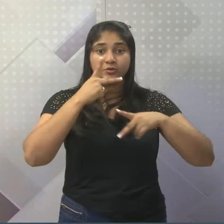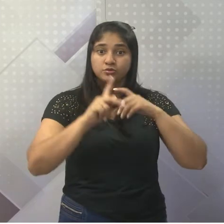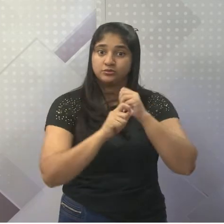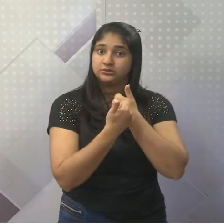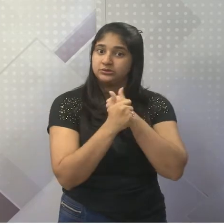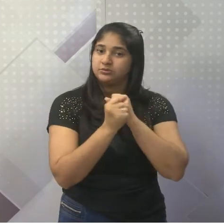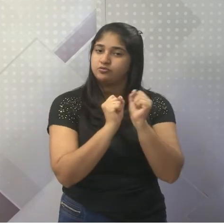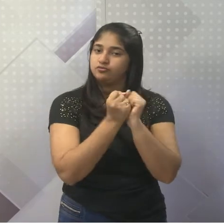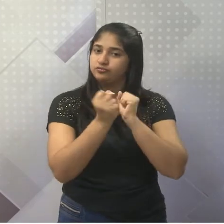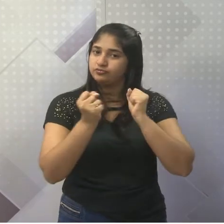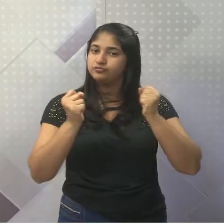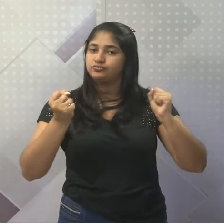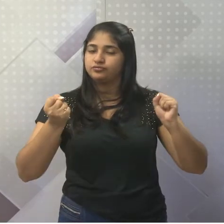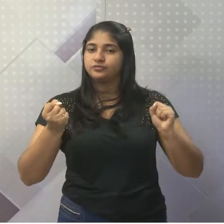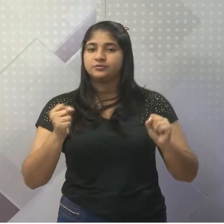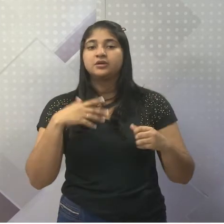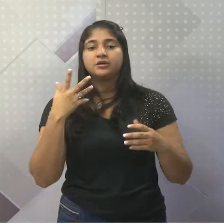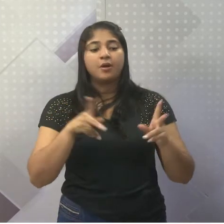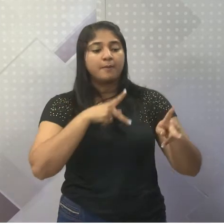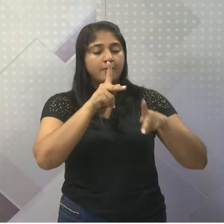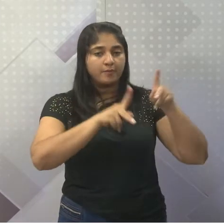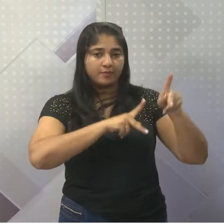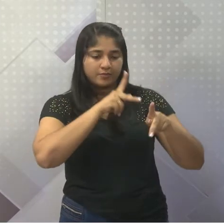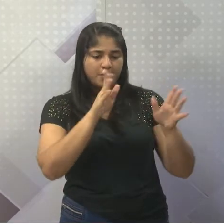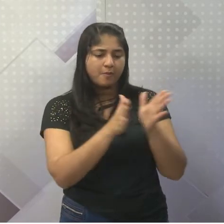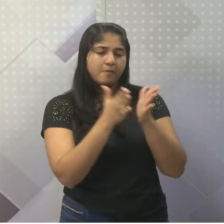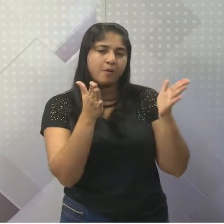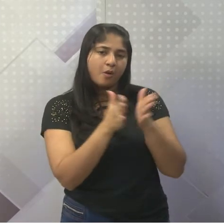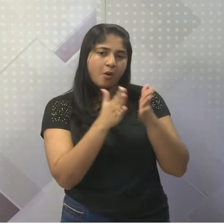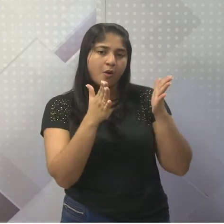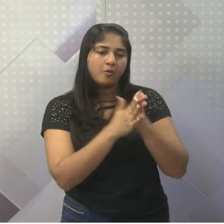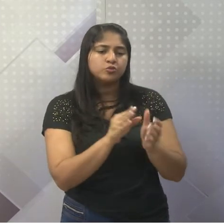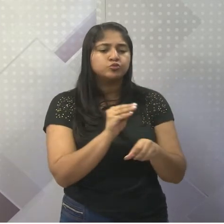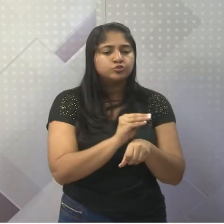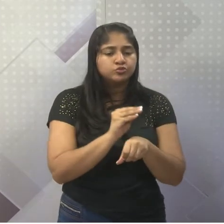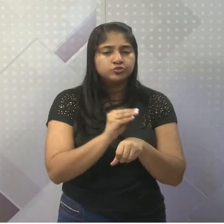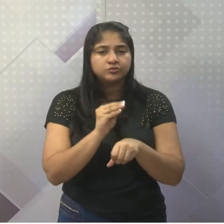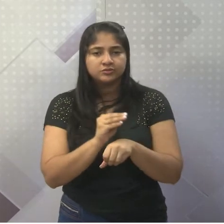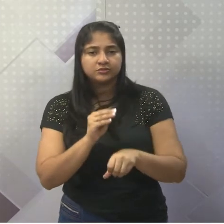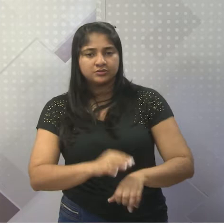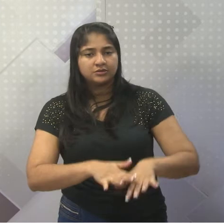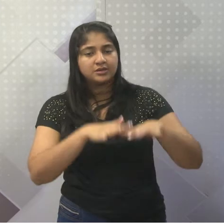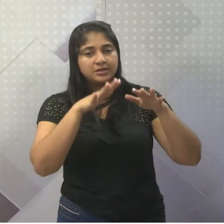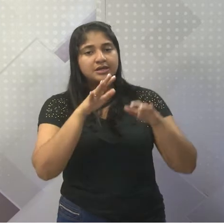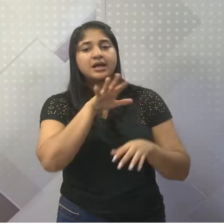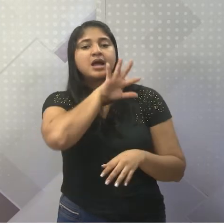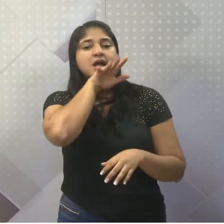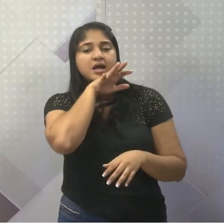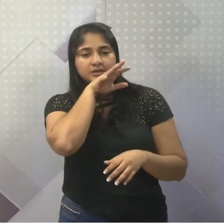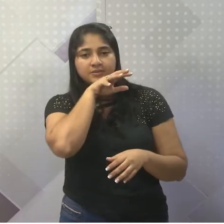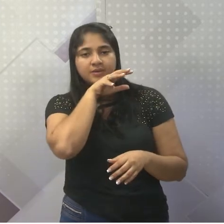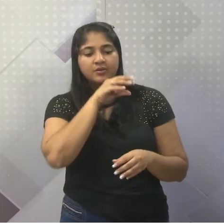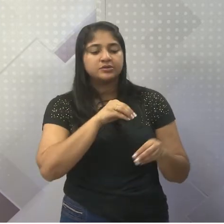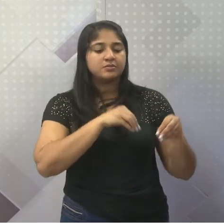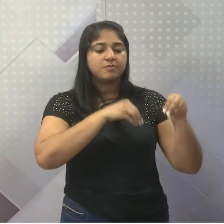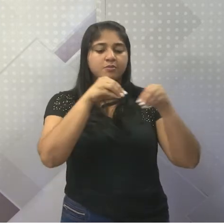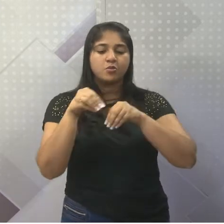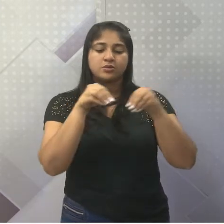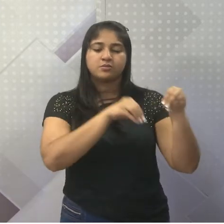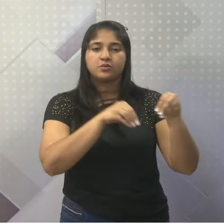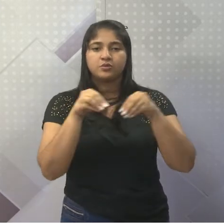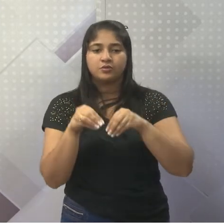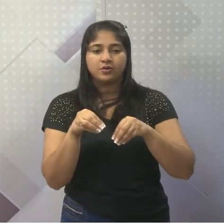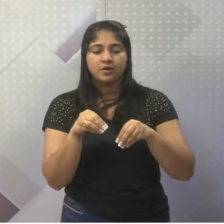enorme. Então, boa parte da população mais pobre vive da criação de animais, geralmente do tipo nômades, ou seja,